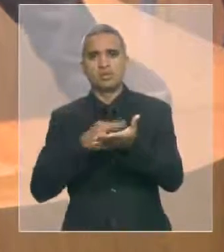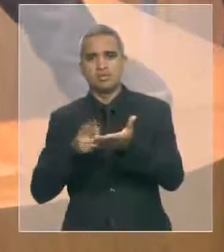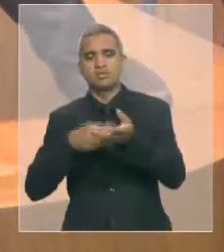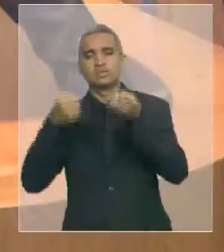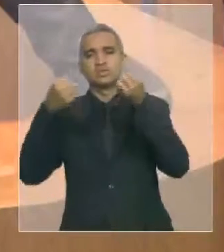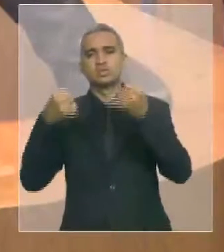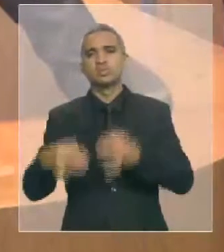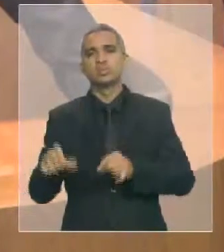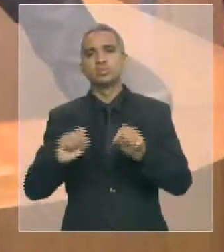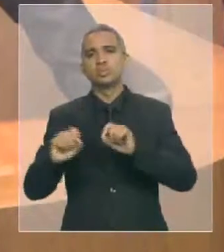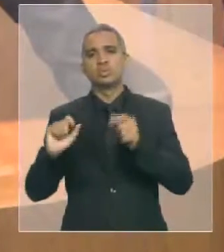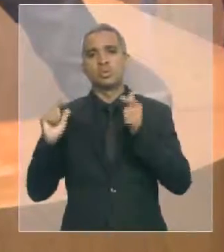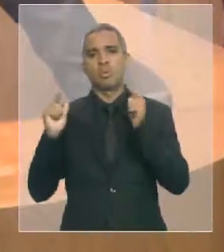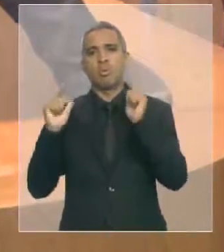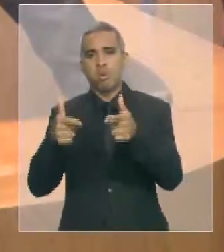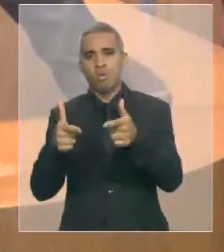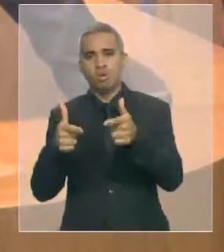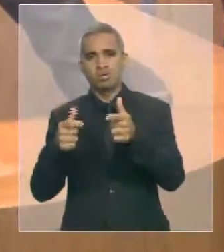Ilha,